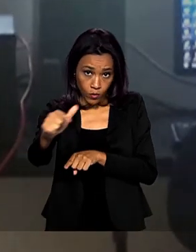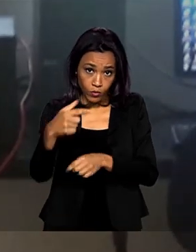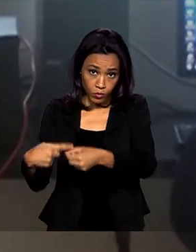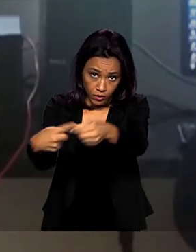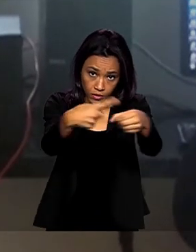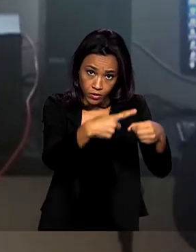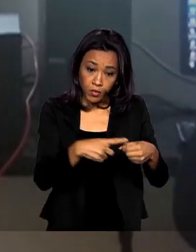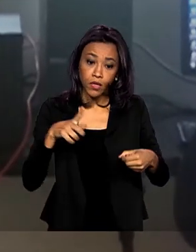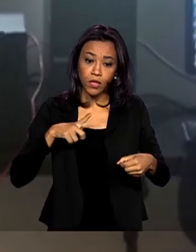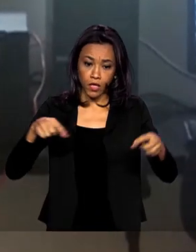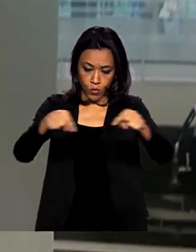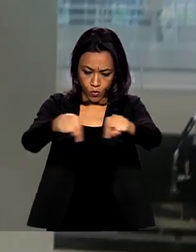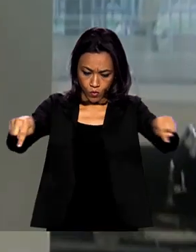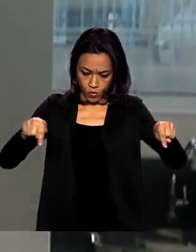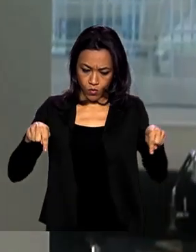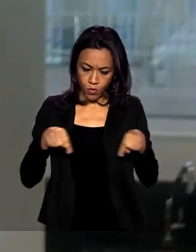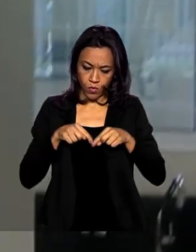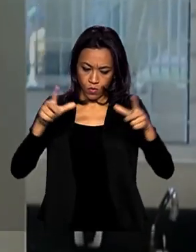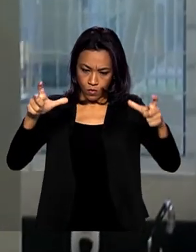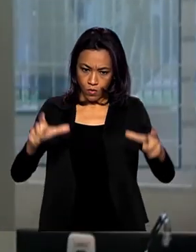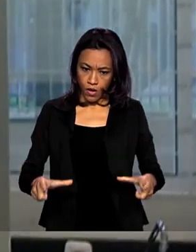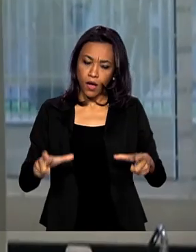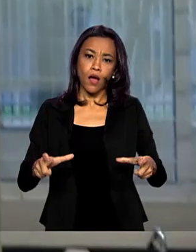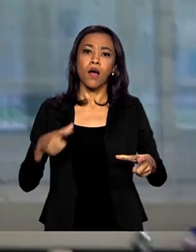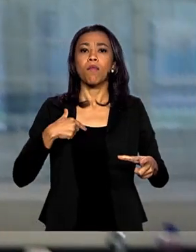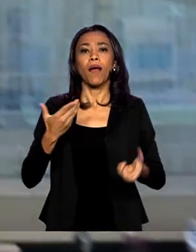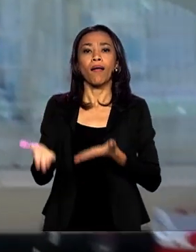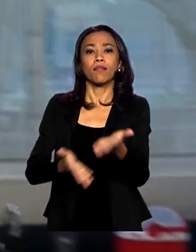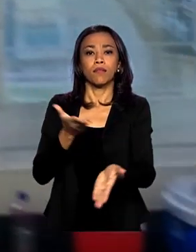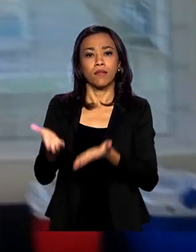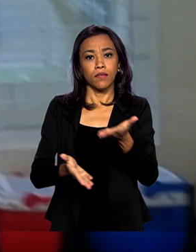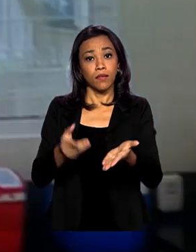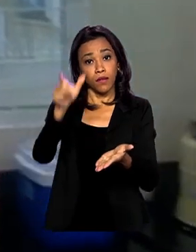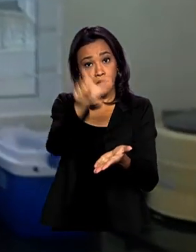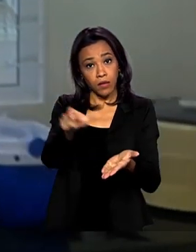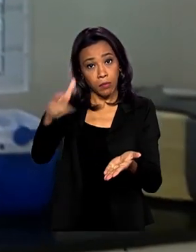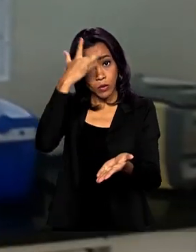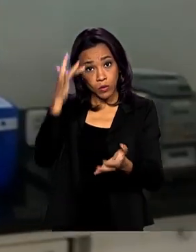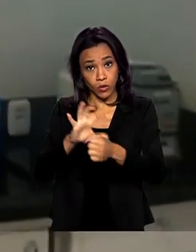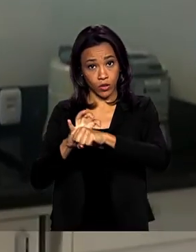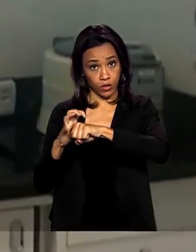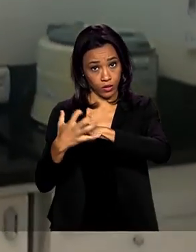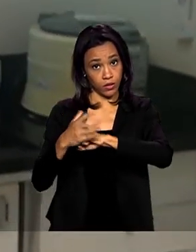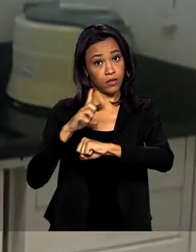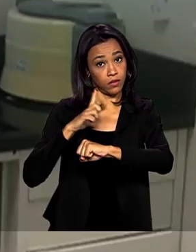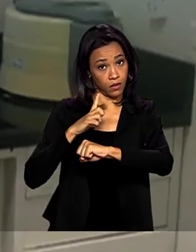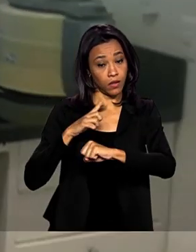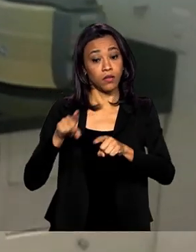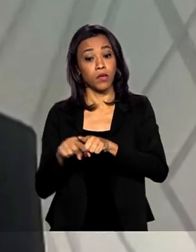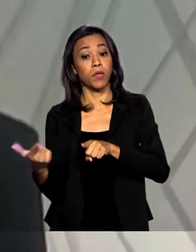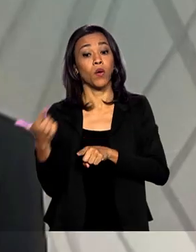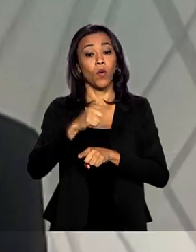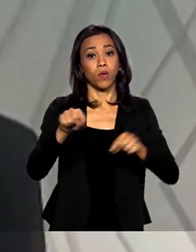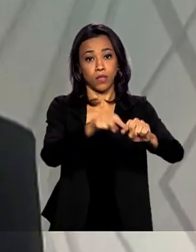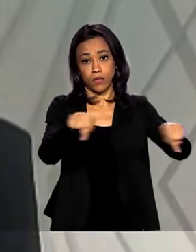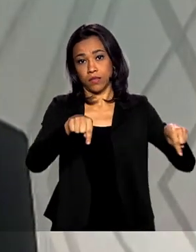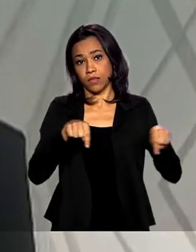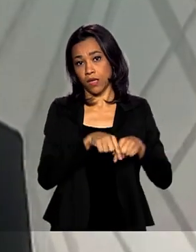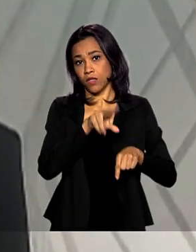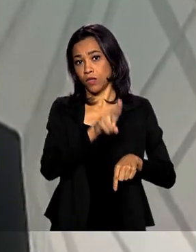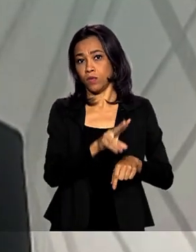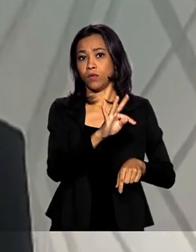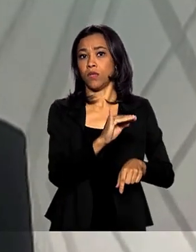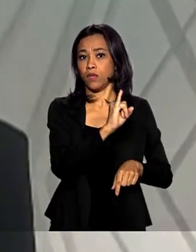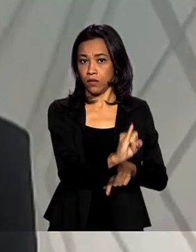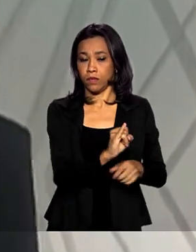com uma ala exclusiva para atender pacientes com covid-19, incluindo unidade de terapia intensiva. O diretor do